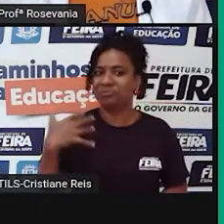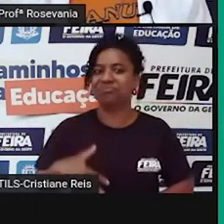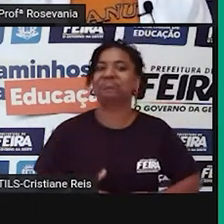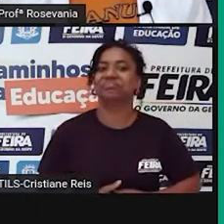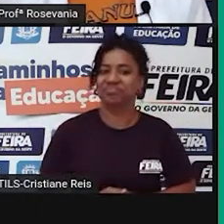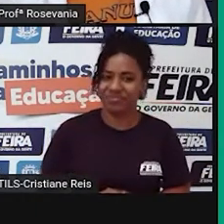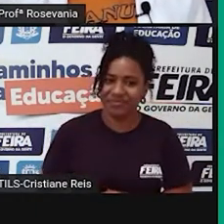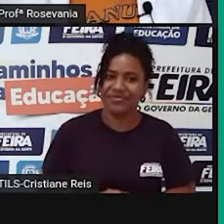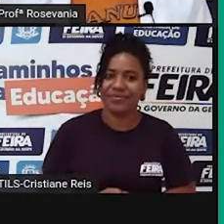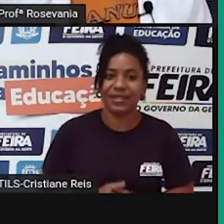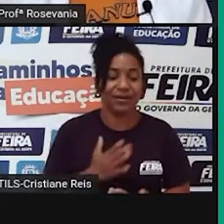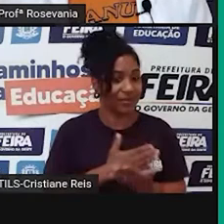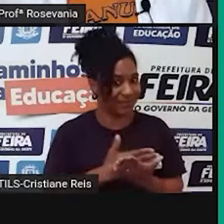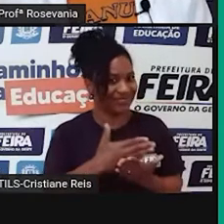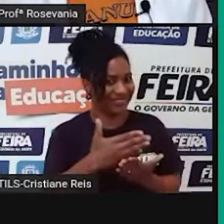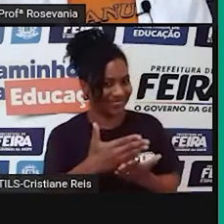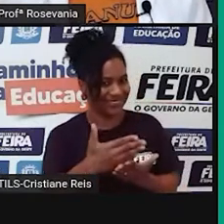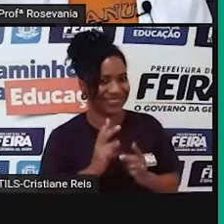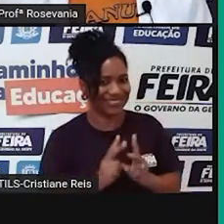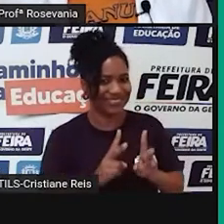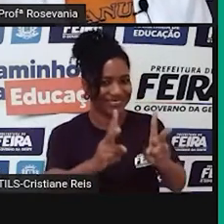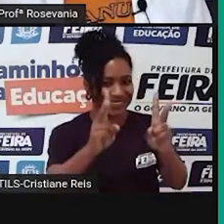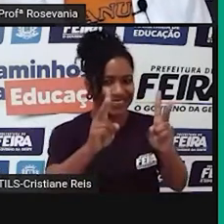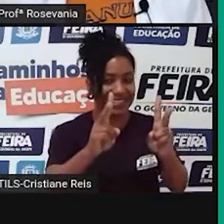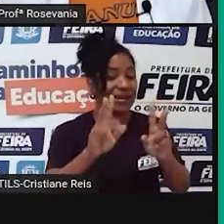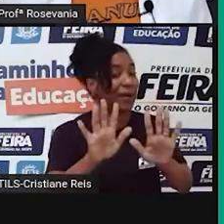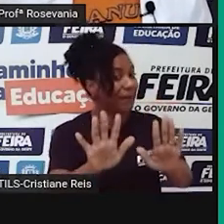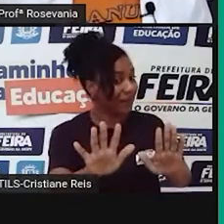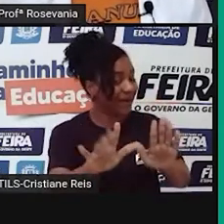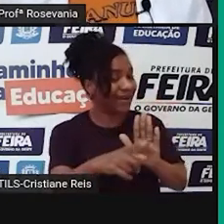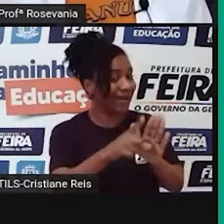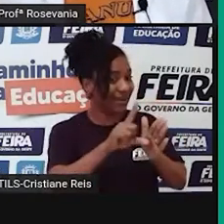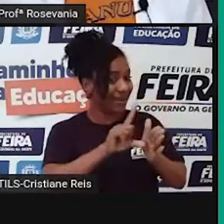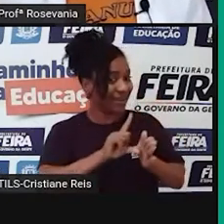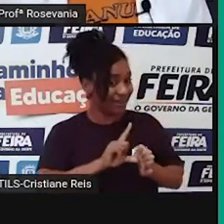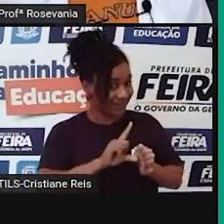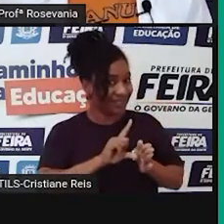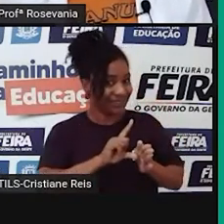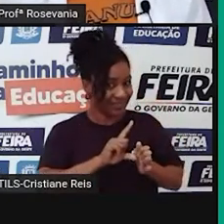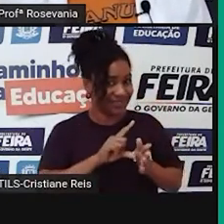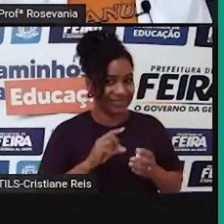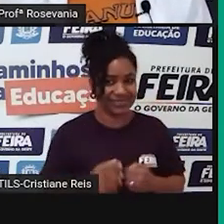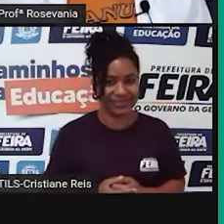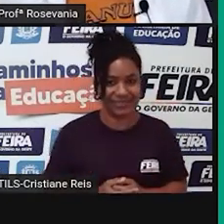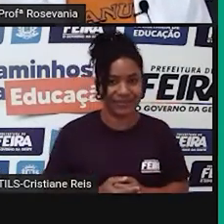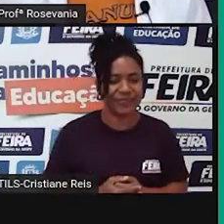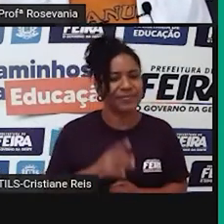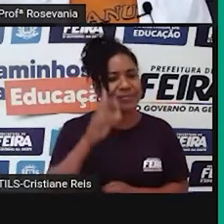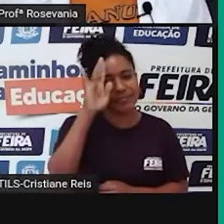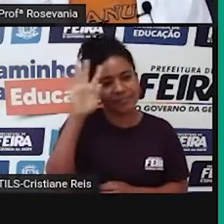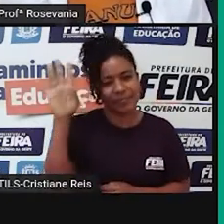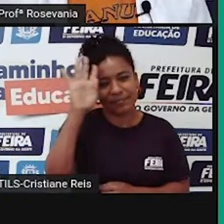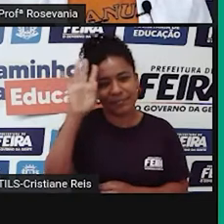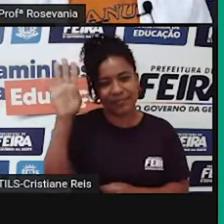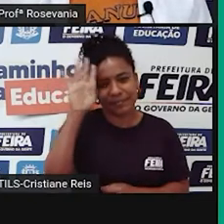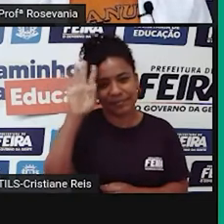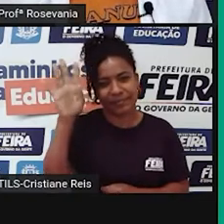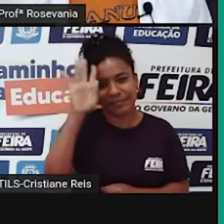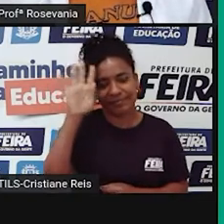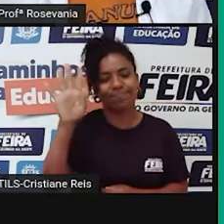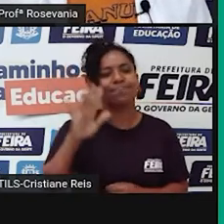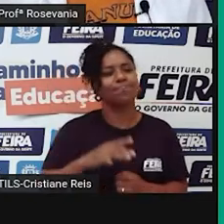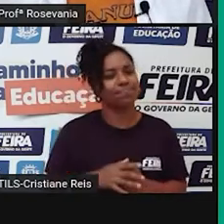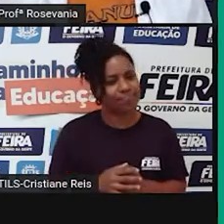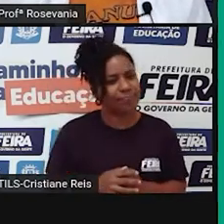Então, vamos lá, né? Mas antes de começarmos, aí eu queria que vocês pensassem nisto. Quais